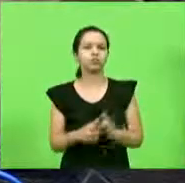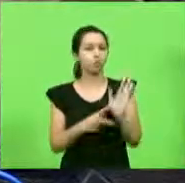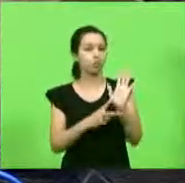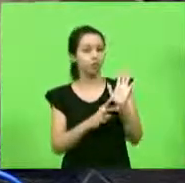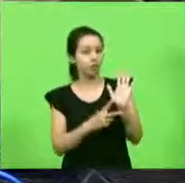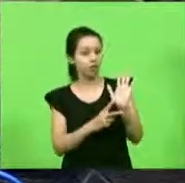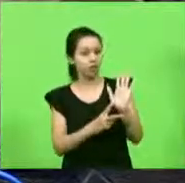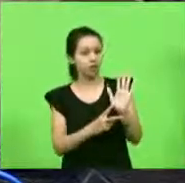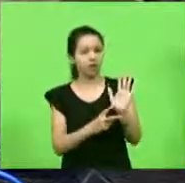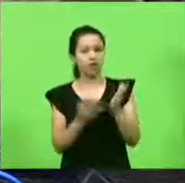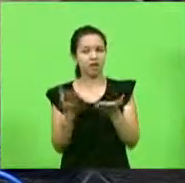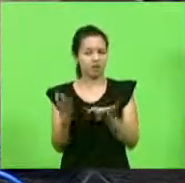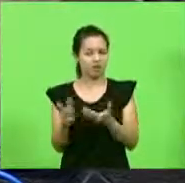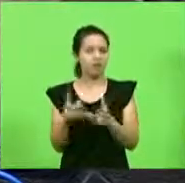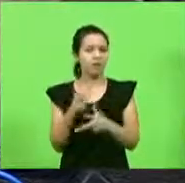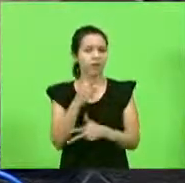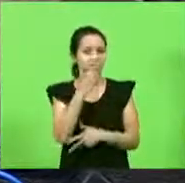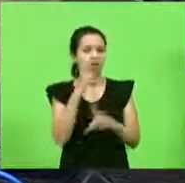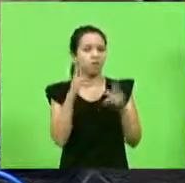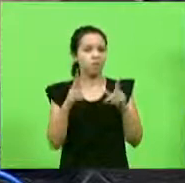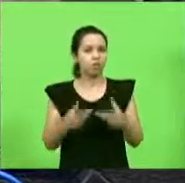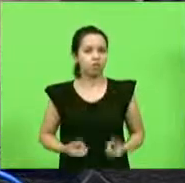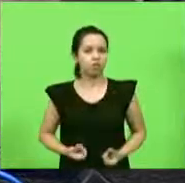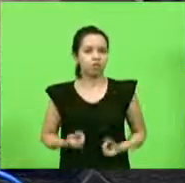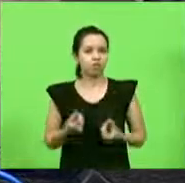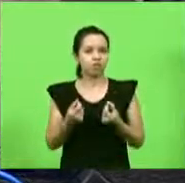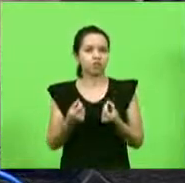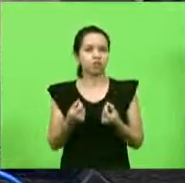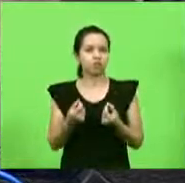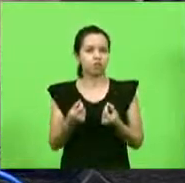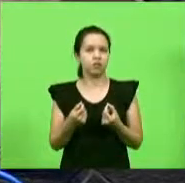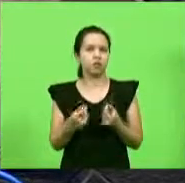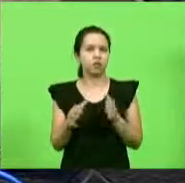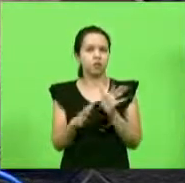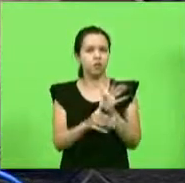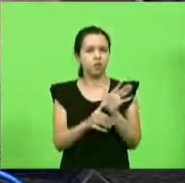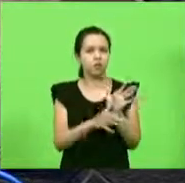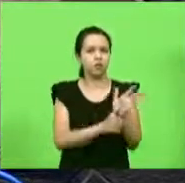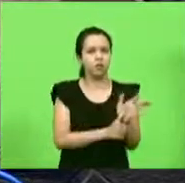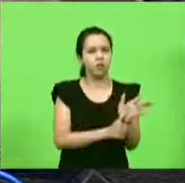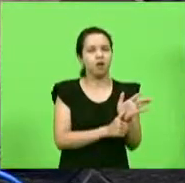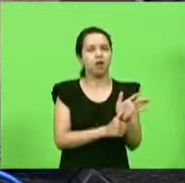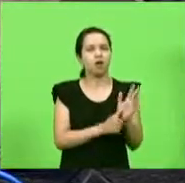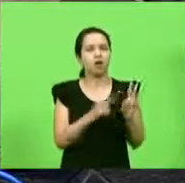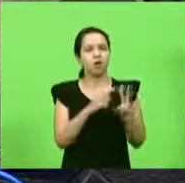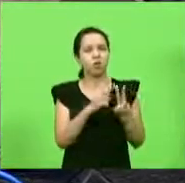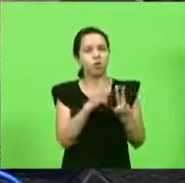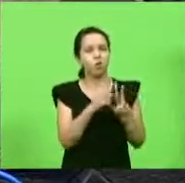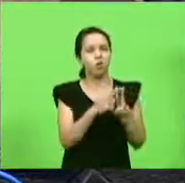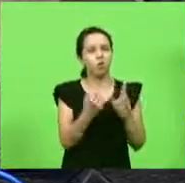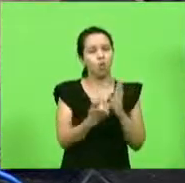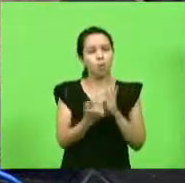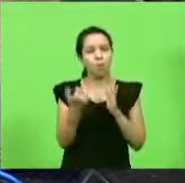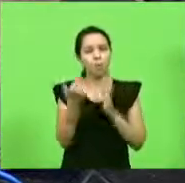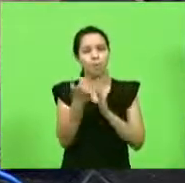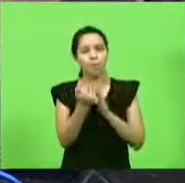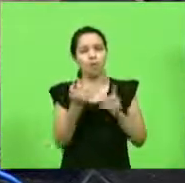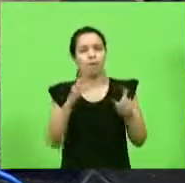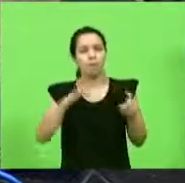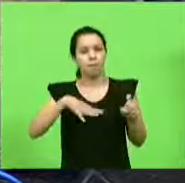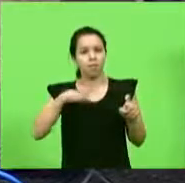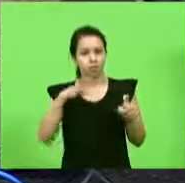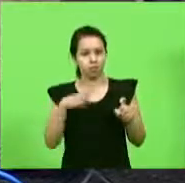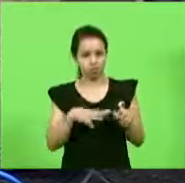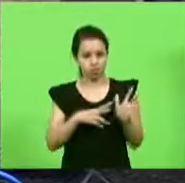esse câncer, ele consegue derrubar dois grandes mitos sobre os sindicatos, através desse exemplo